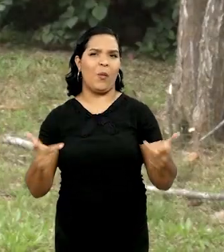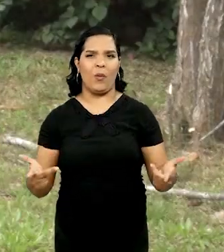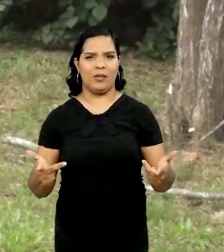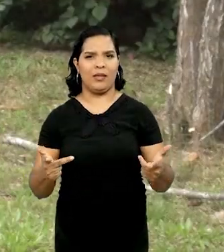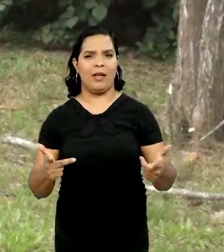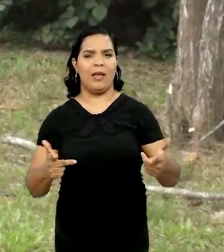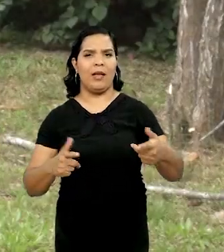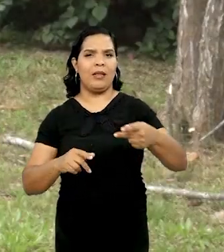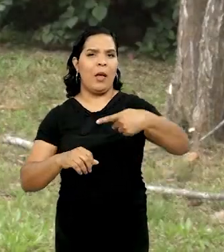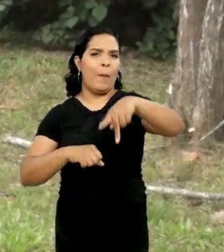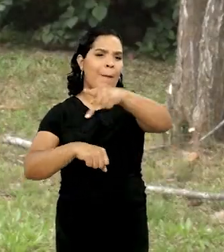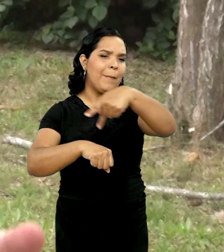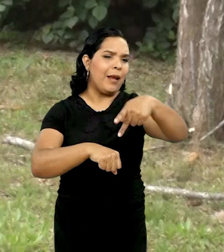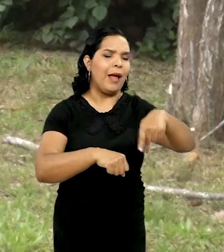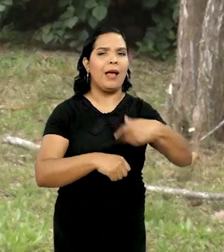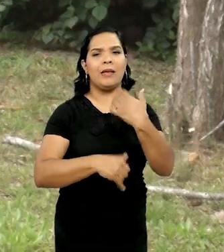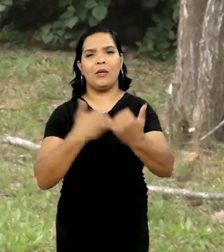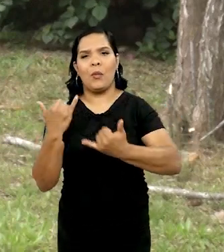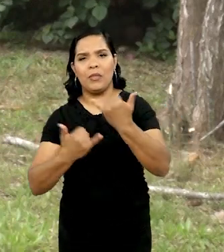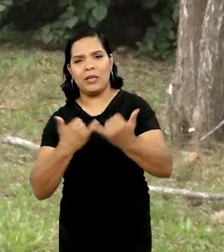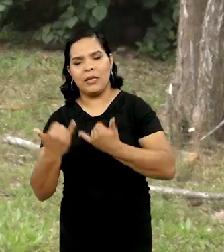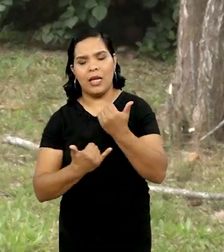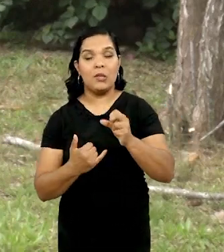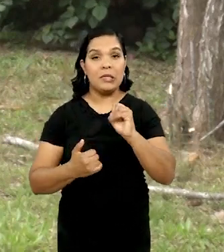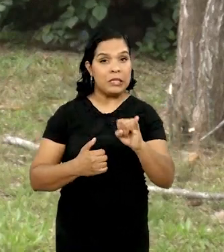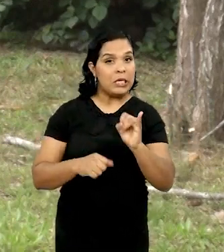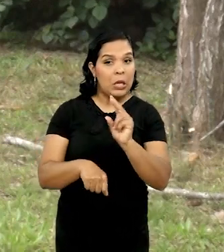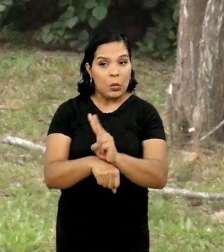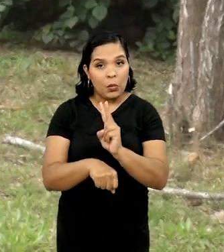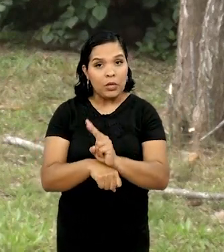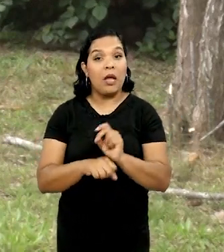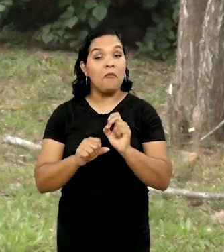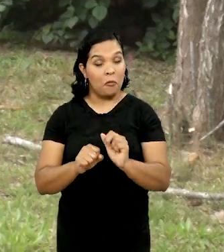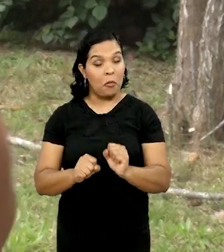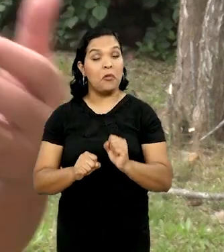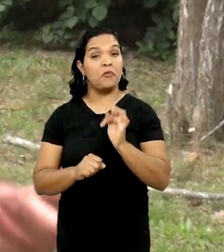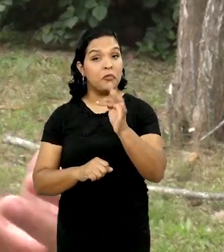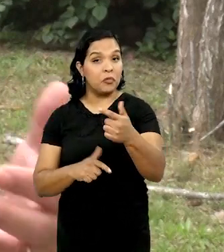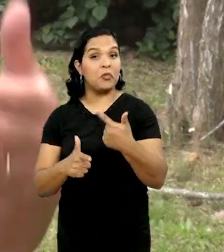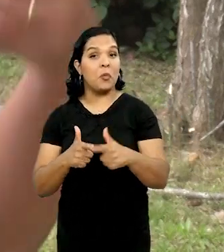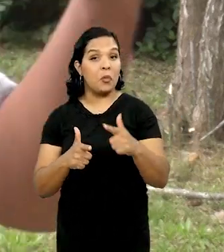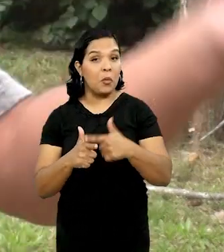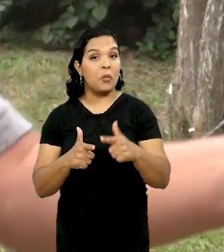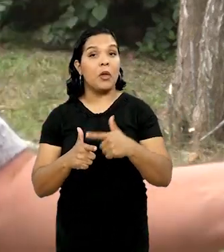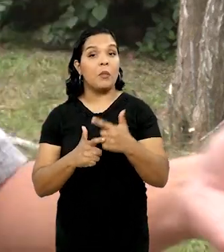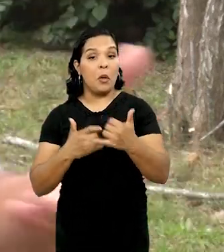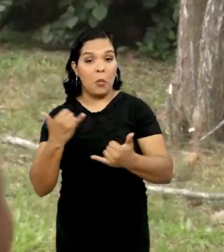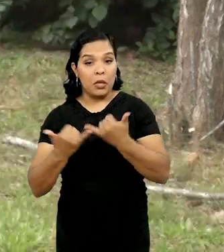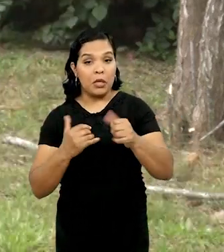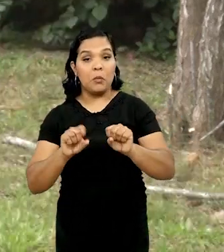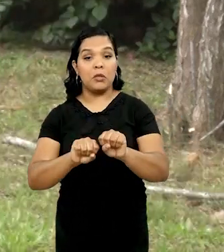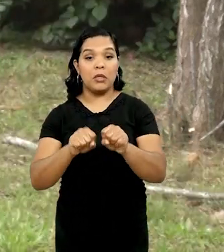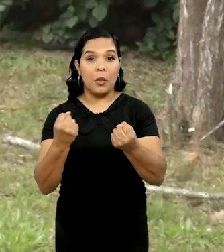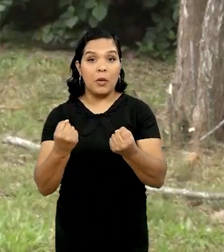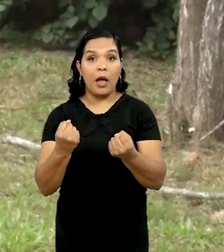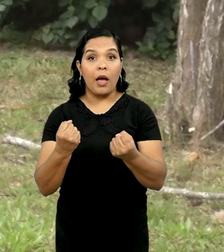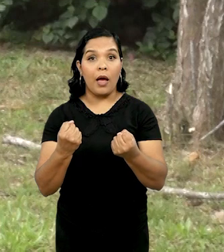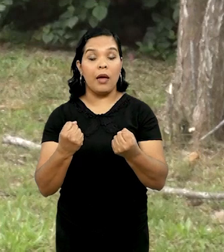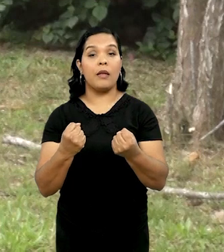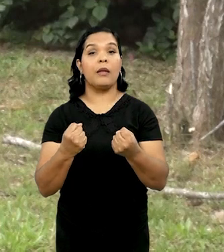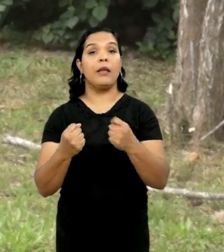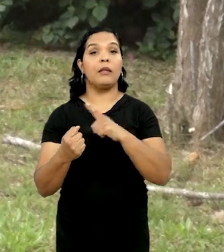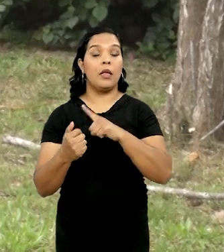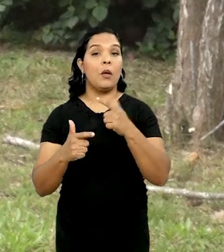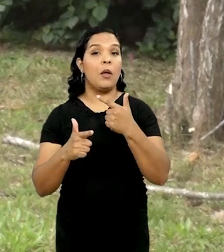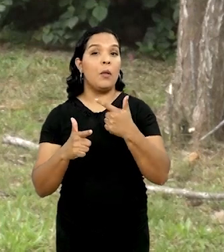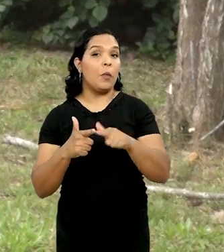público, Seja uma praça, que seja um brinquedo, se você não cuidar, ele pode gerar um problema. Um brinquedo que não tem manutenção, pode quebrar e machucar